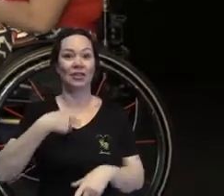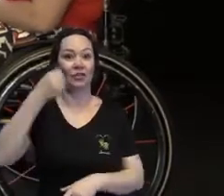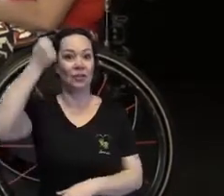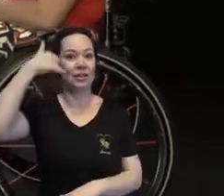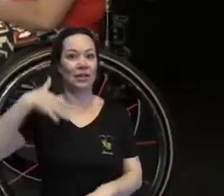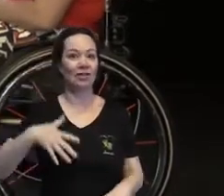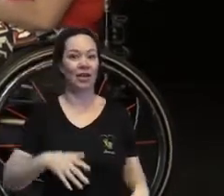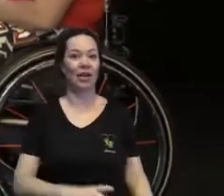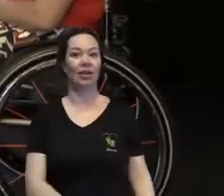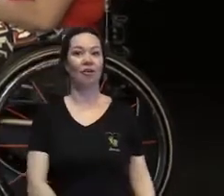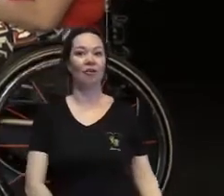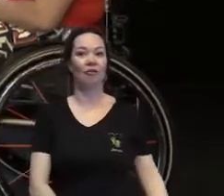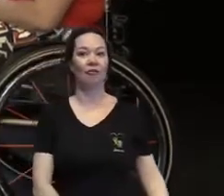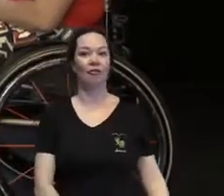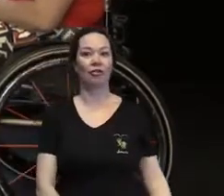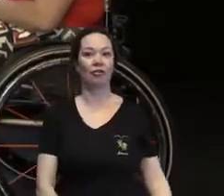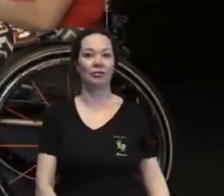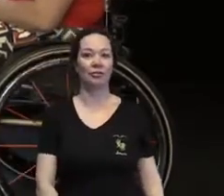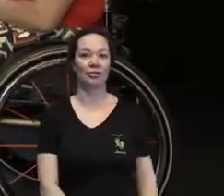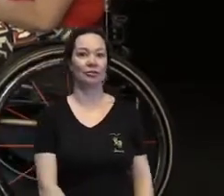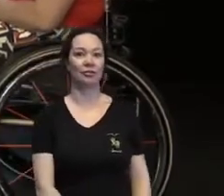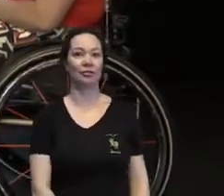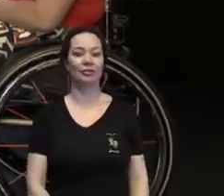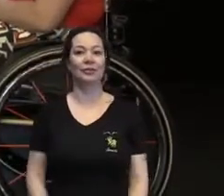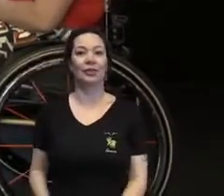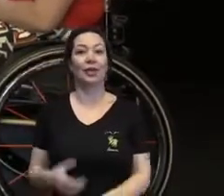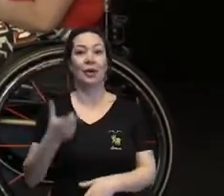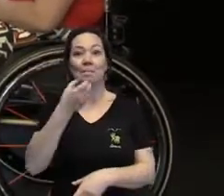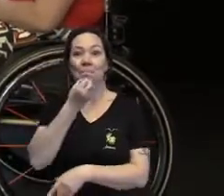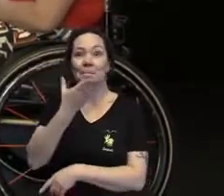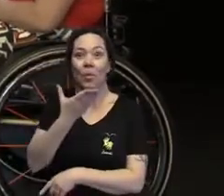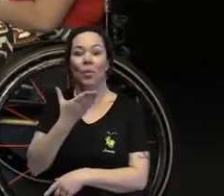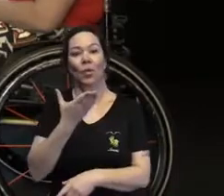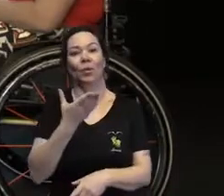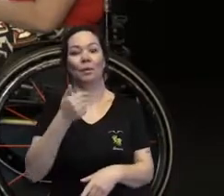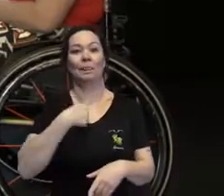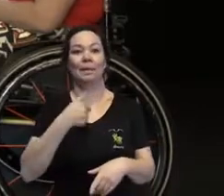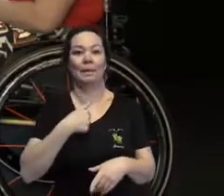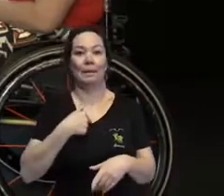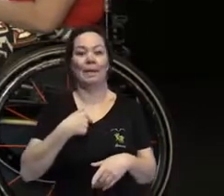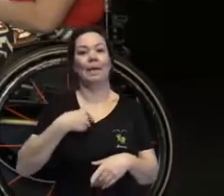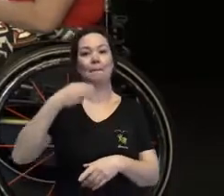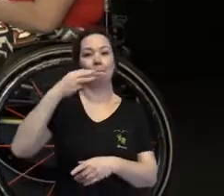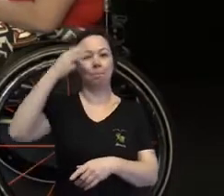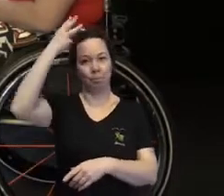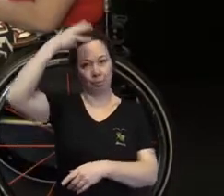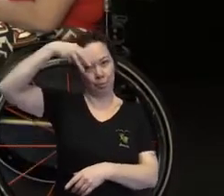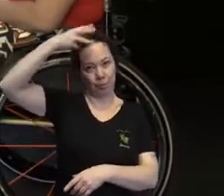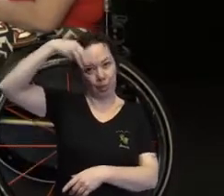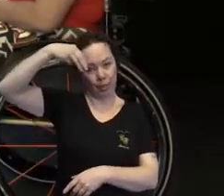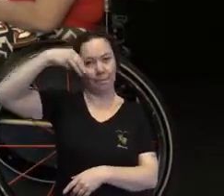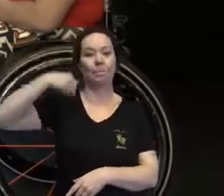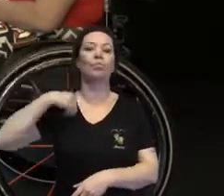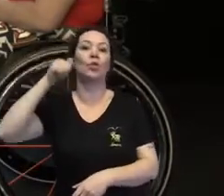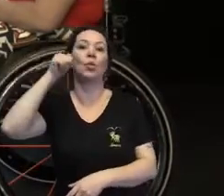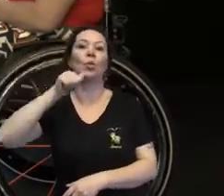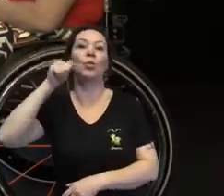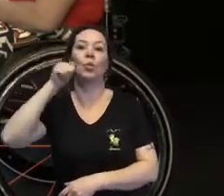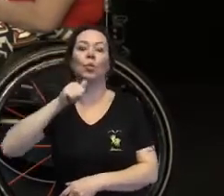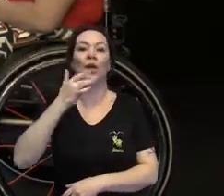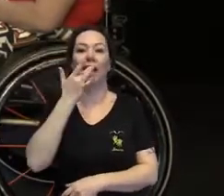isso? Estamos aprendendo. Bom, eu sou a Mariana Xavier, sou uma mulher